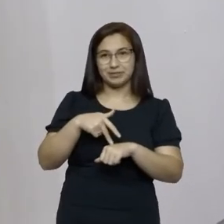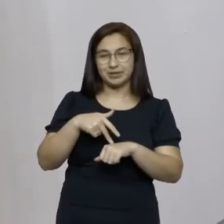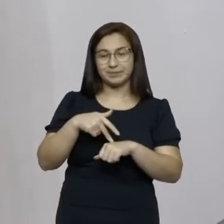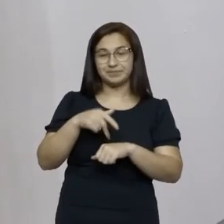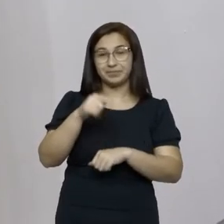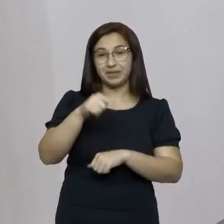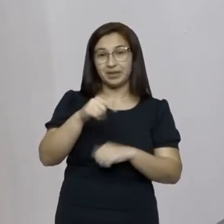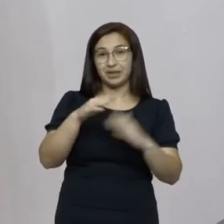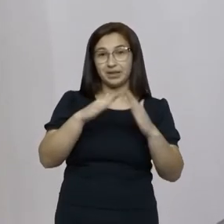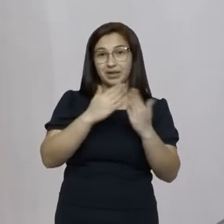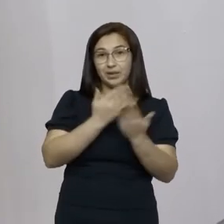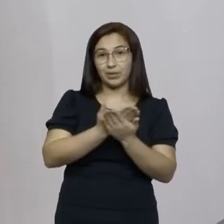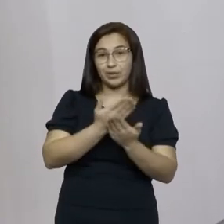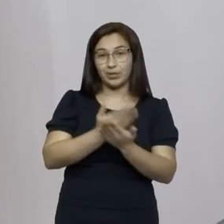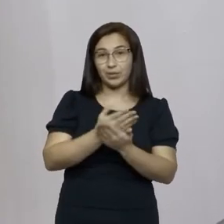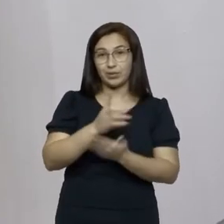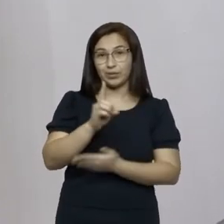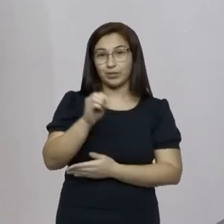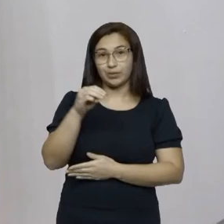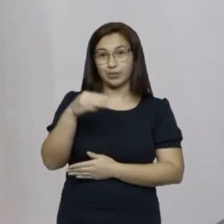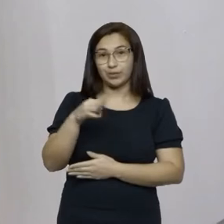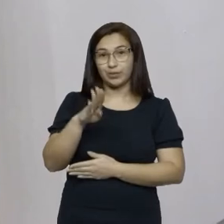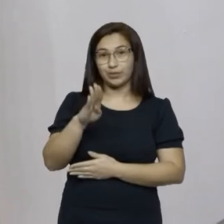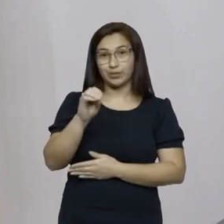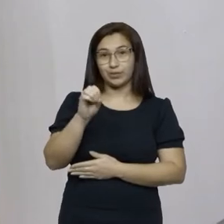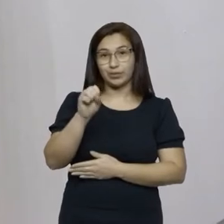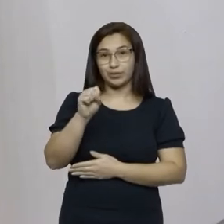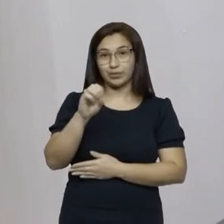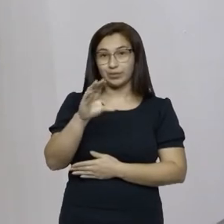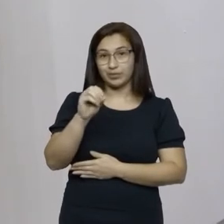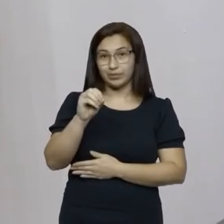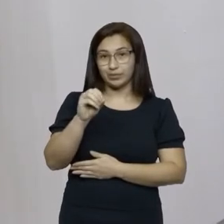Zomboço do nosso museu de Guabiruba senhor presidente